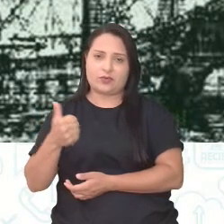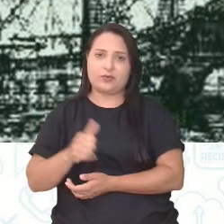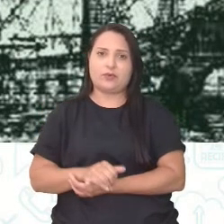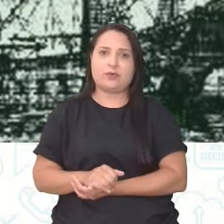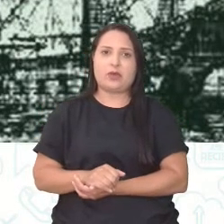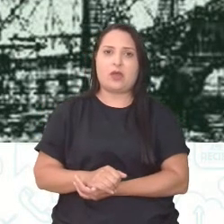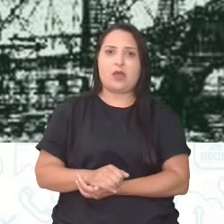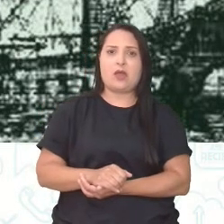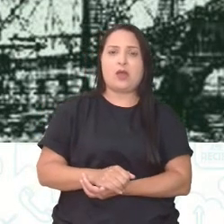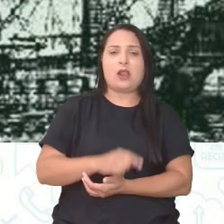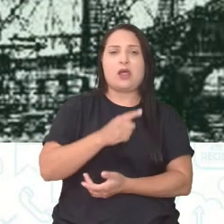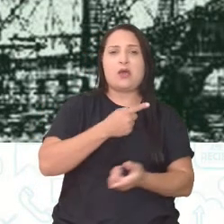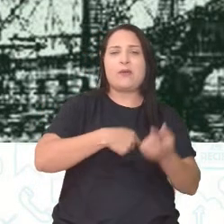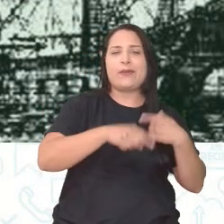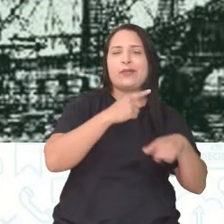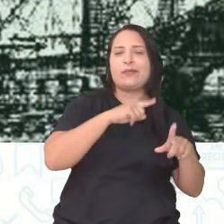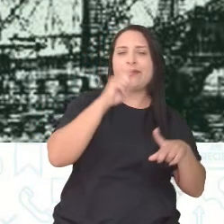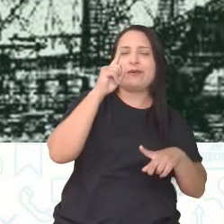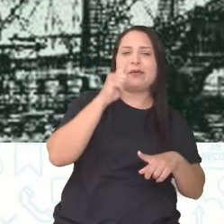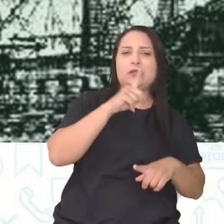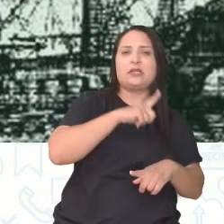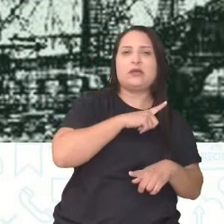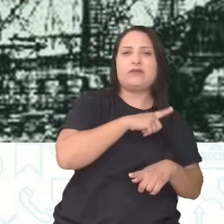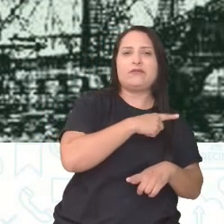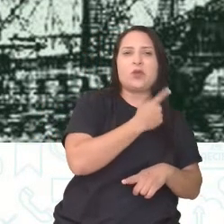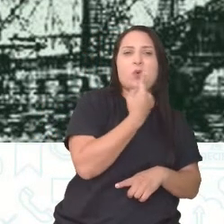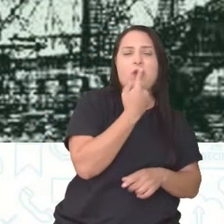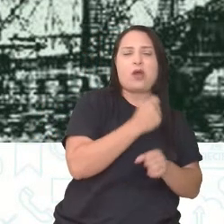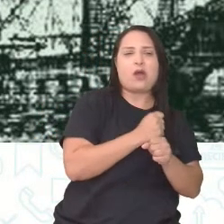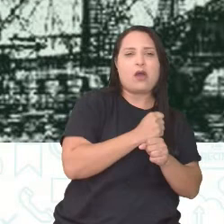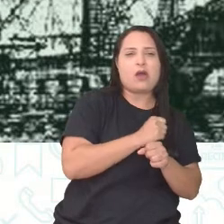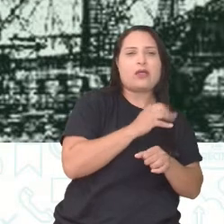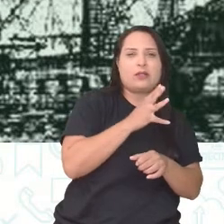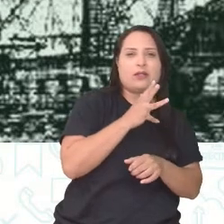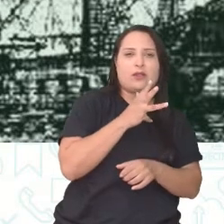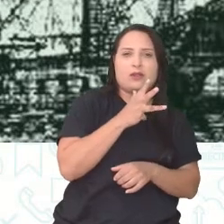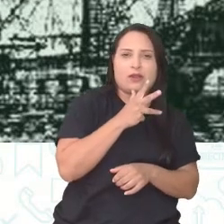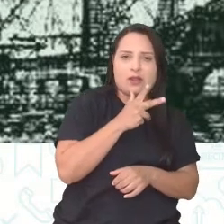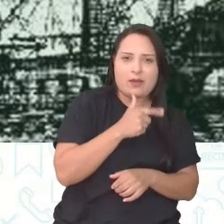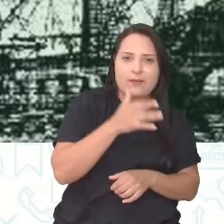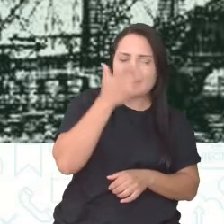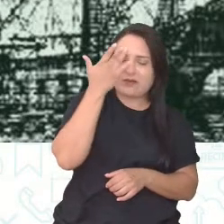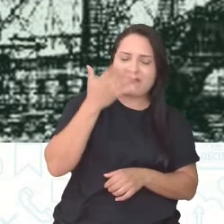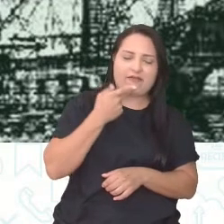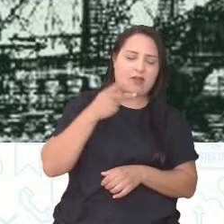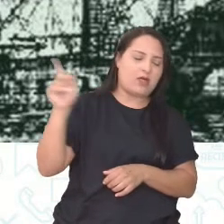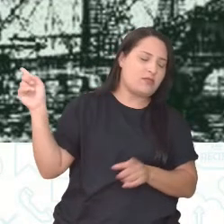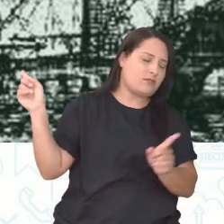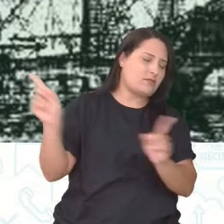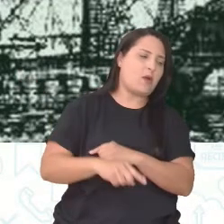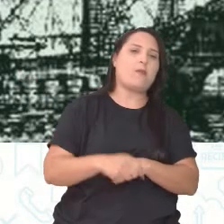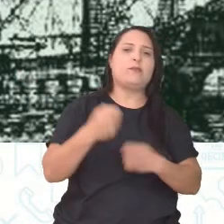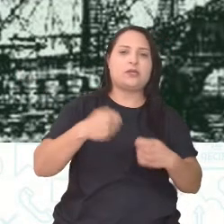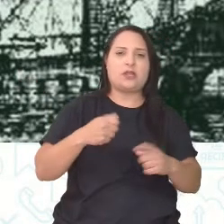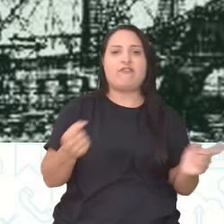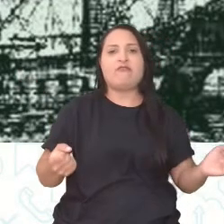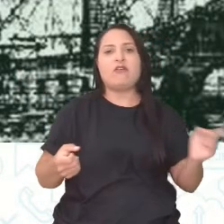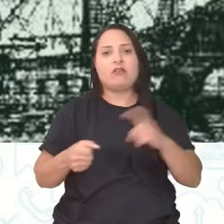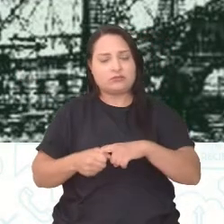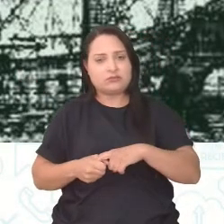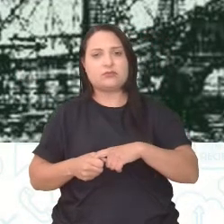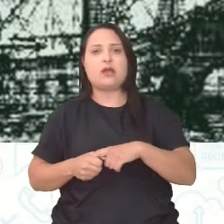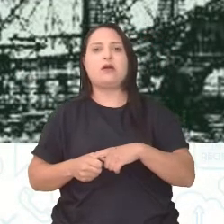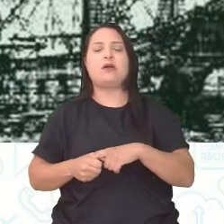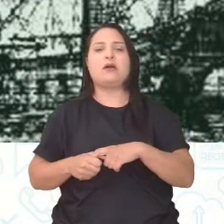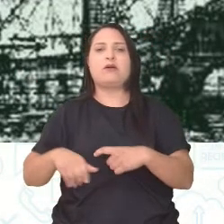pouquinho, viu? Um ano aí se arrastando, até que disseram assim, ó. Não tem mais jeito, venha-se embora, porque se você não